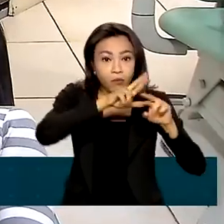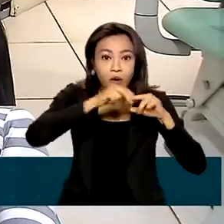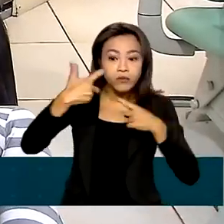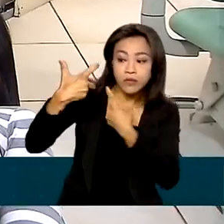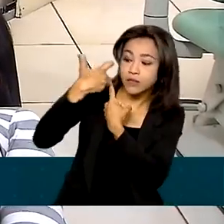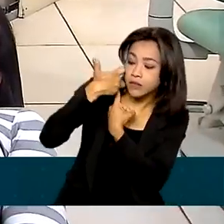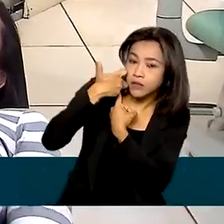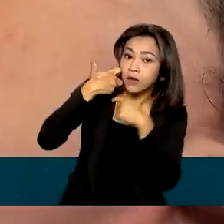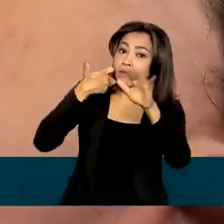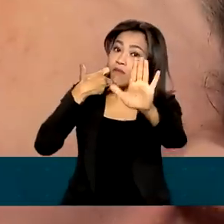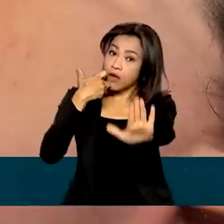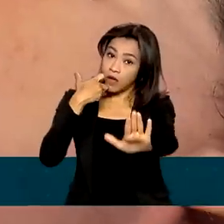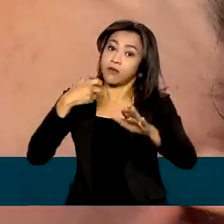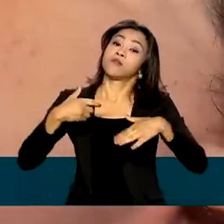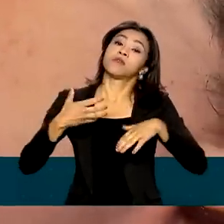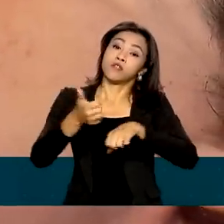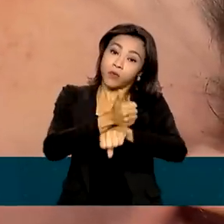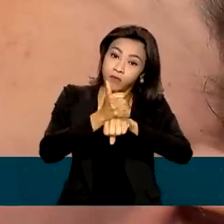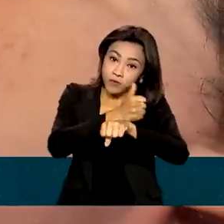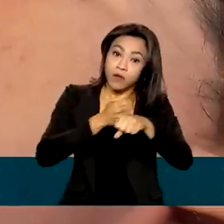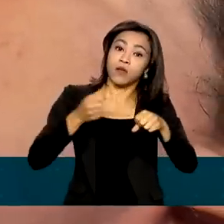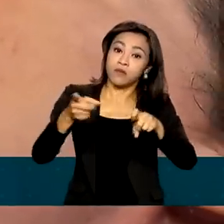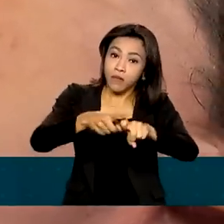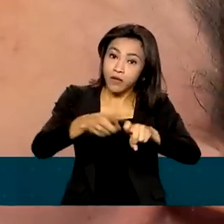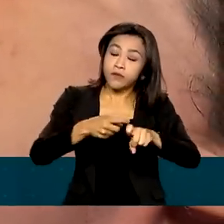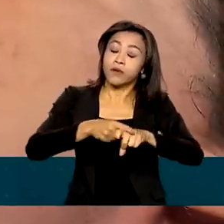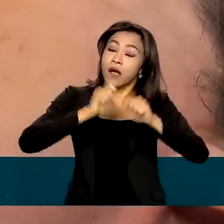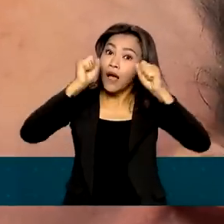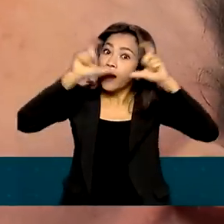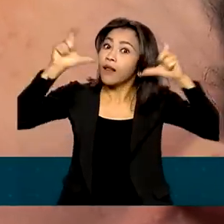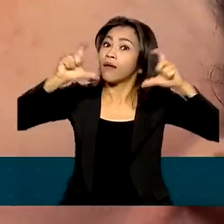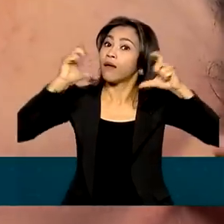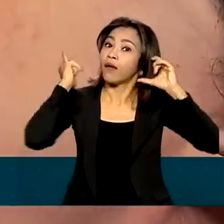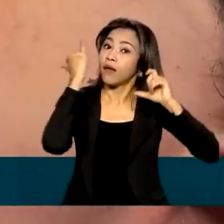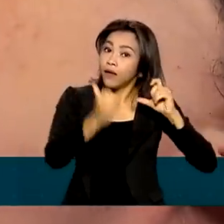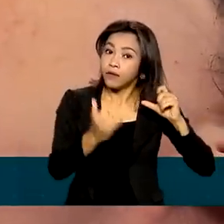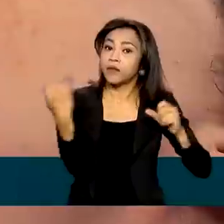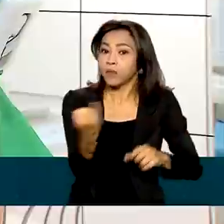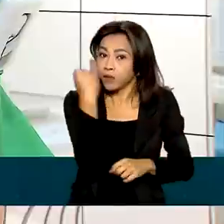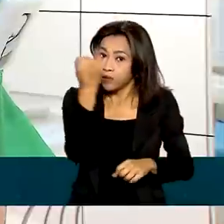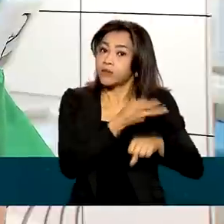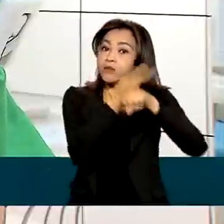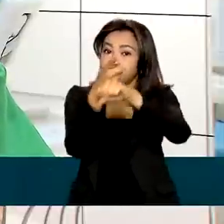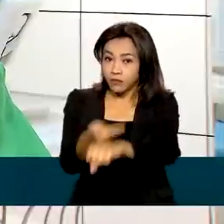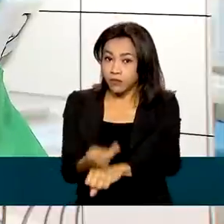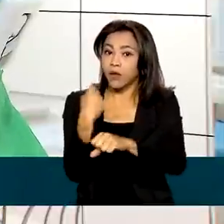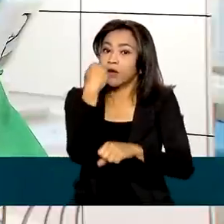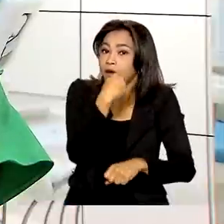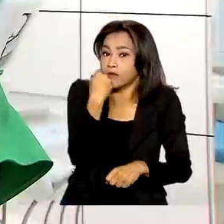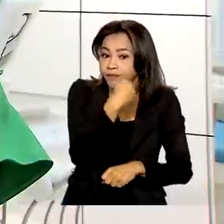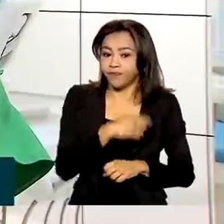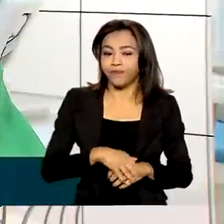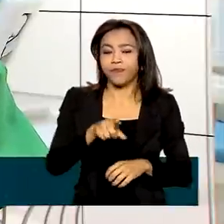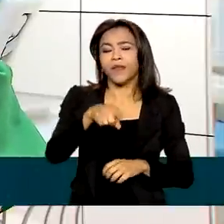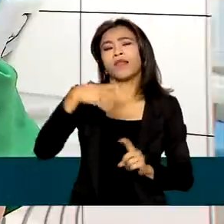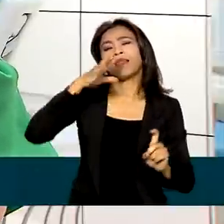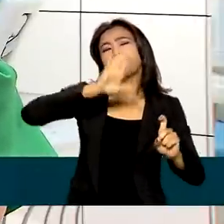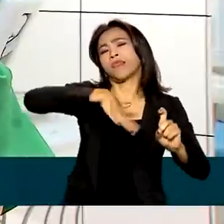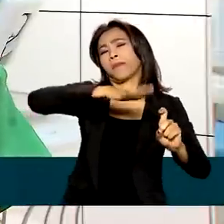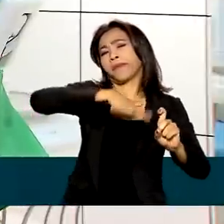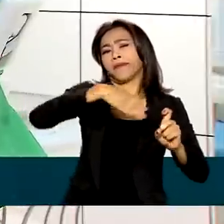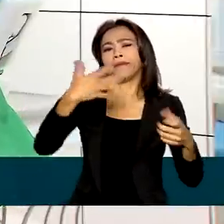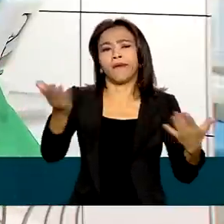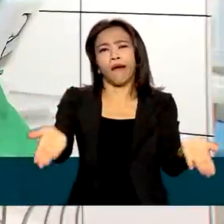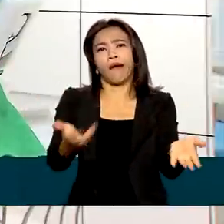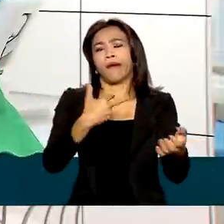mas os especialistas alertam sobre a importância do pré-natal odontológico. Existe um mito muito grande que a grávida não